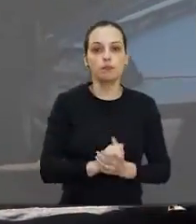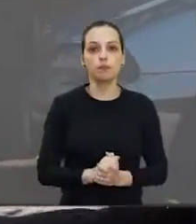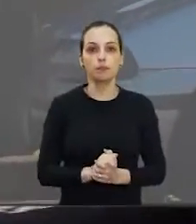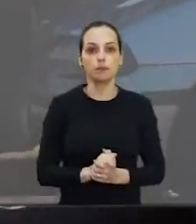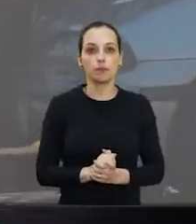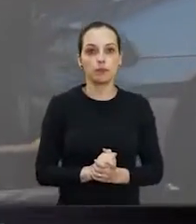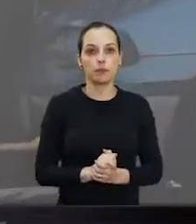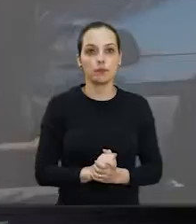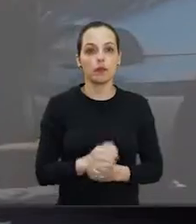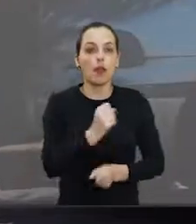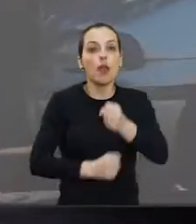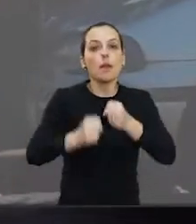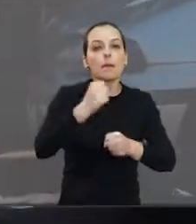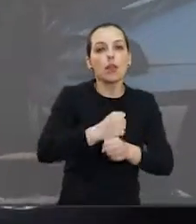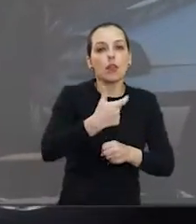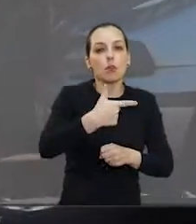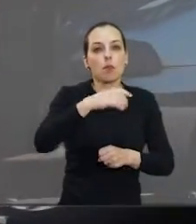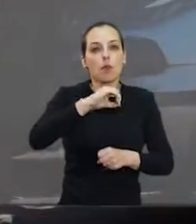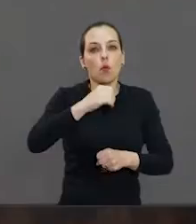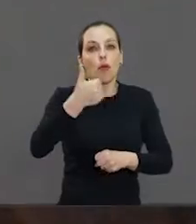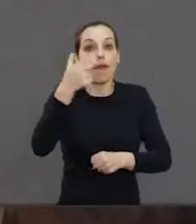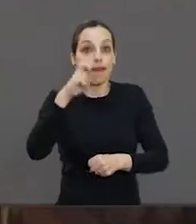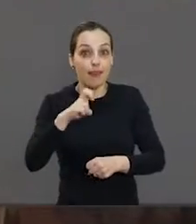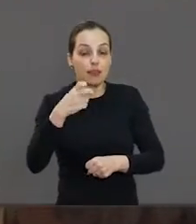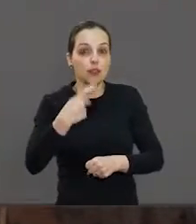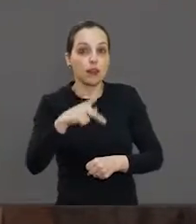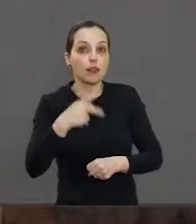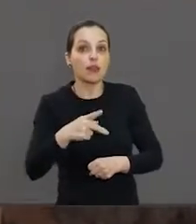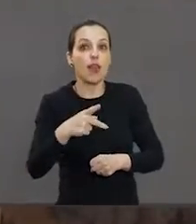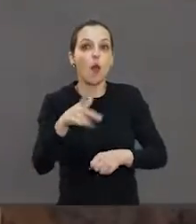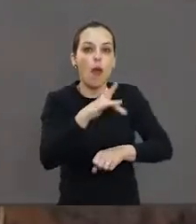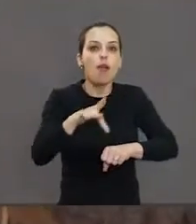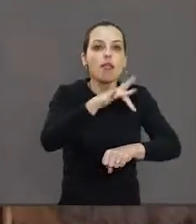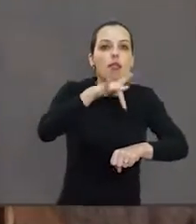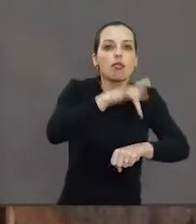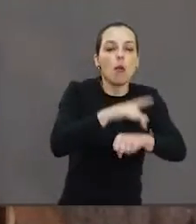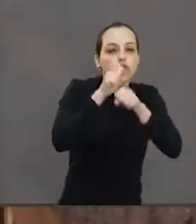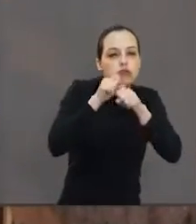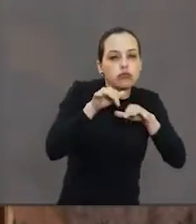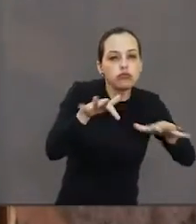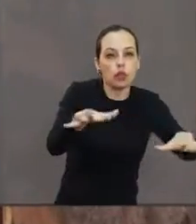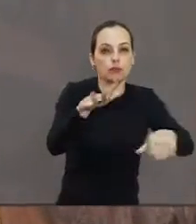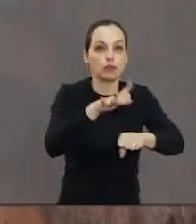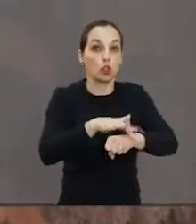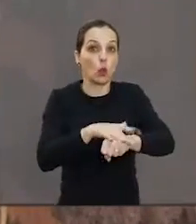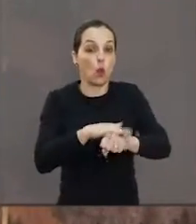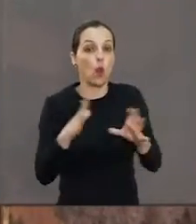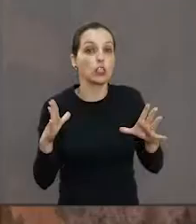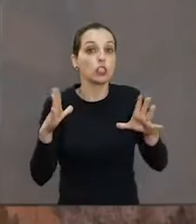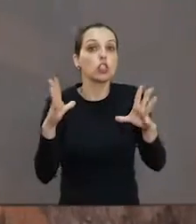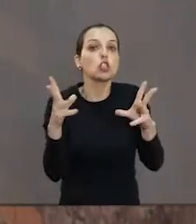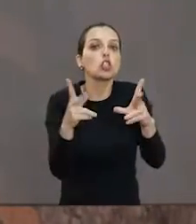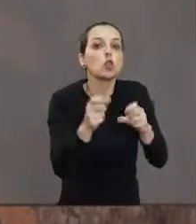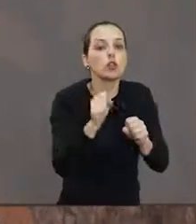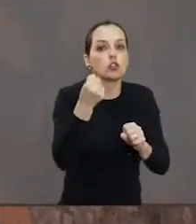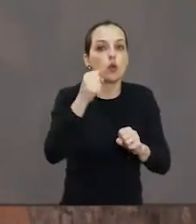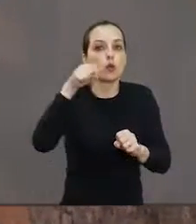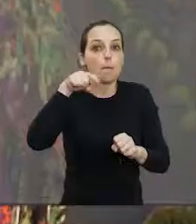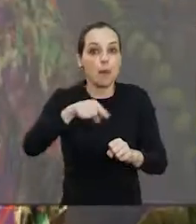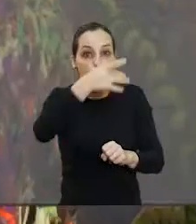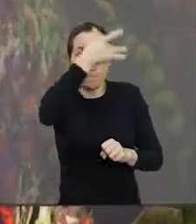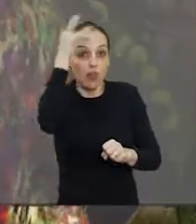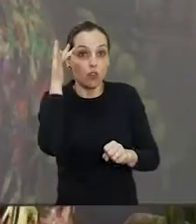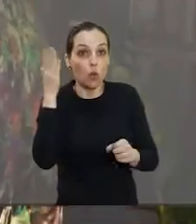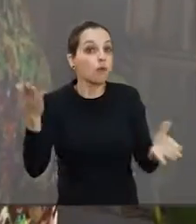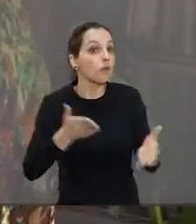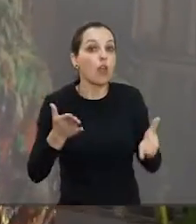evitar uma epidemia, como a de 2015, quando mais de 8 mil casos foram confirmados na cidade, a Prefeitura